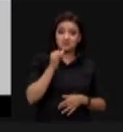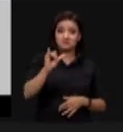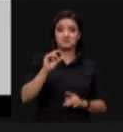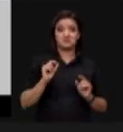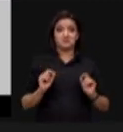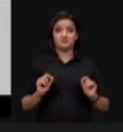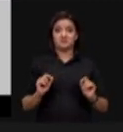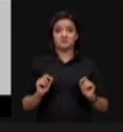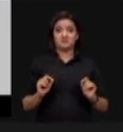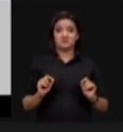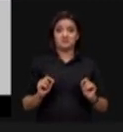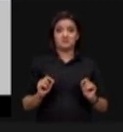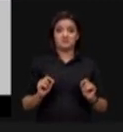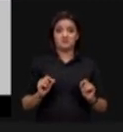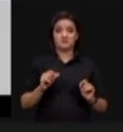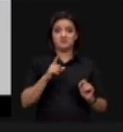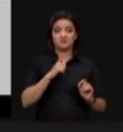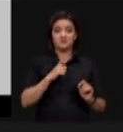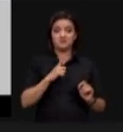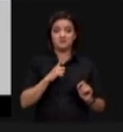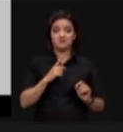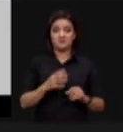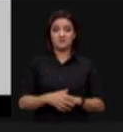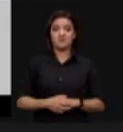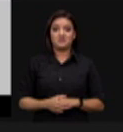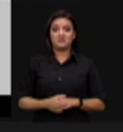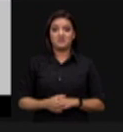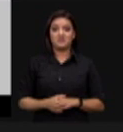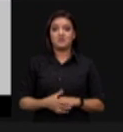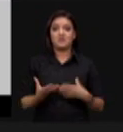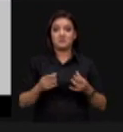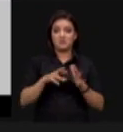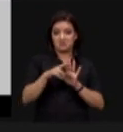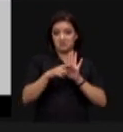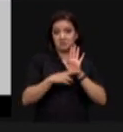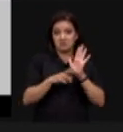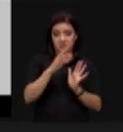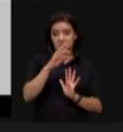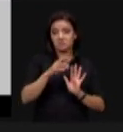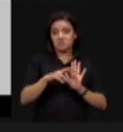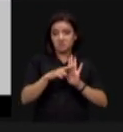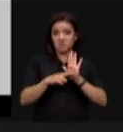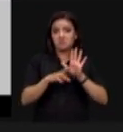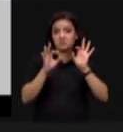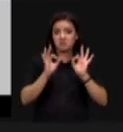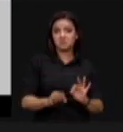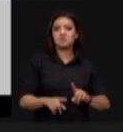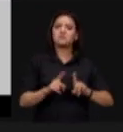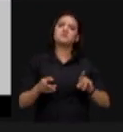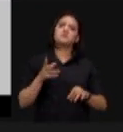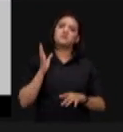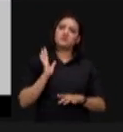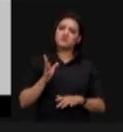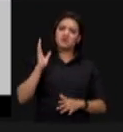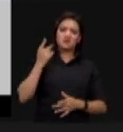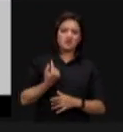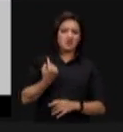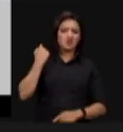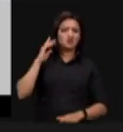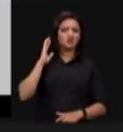pioneirismo porque o setor elétrico muito regulado ele desde sempre traz essa